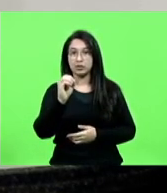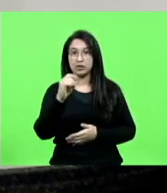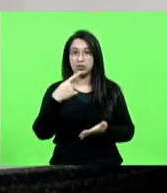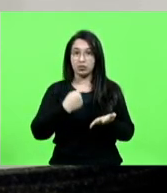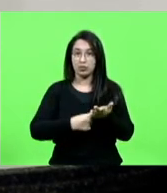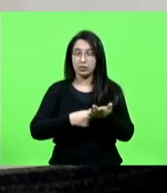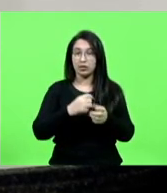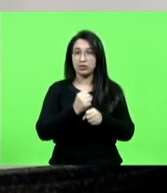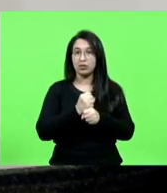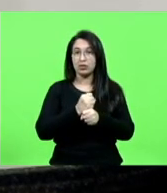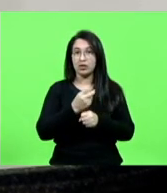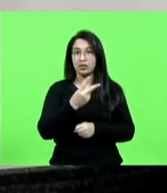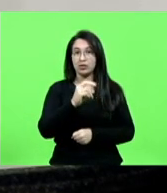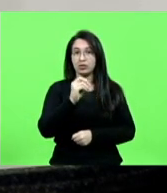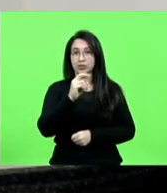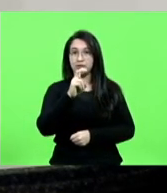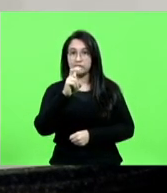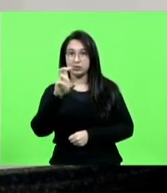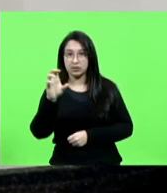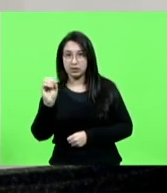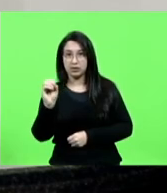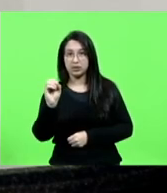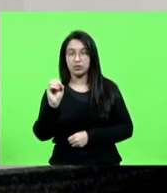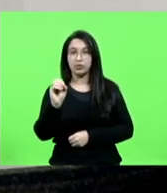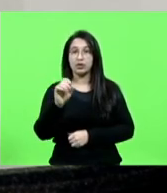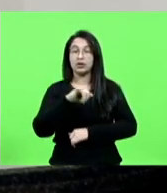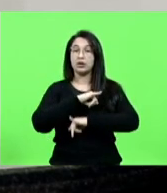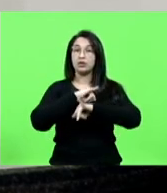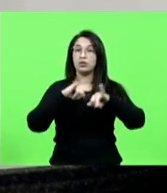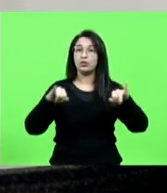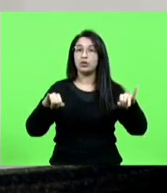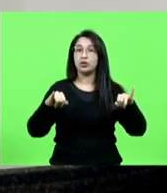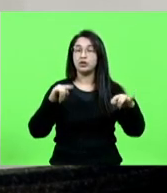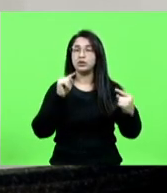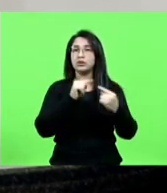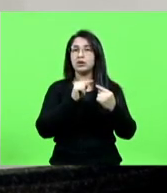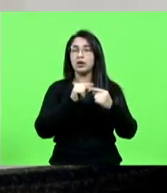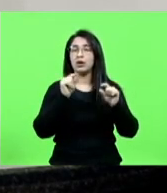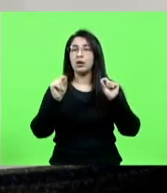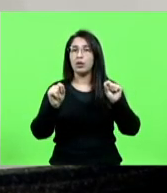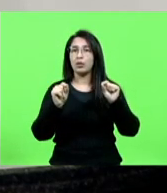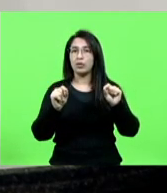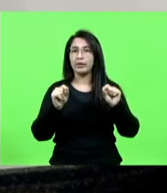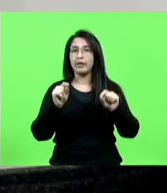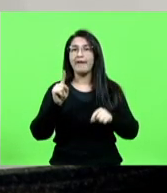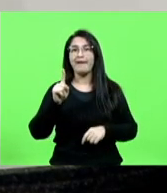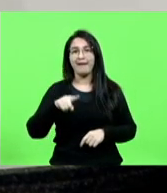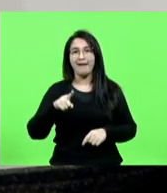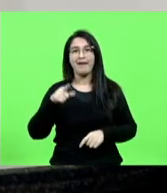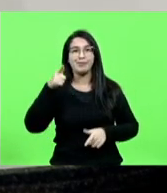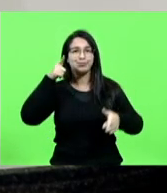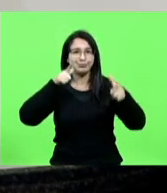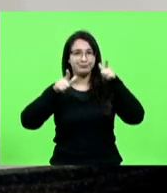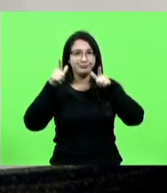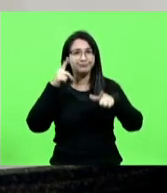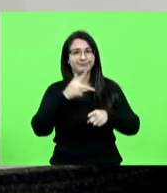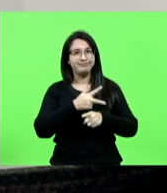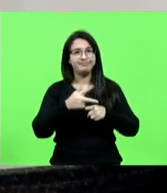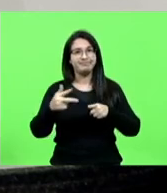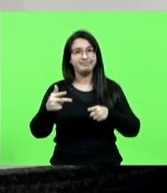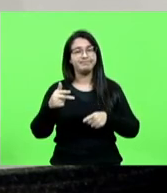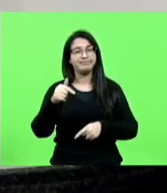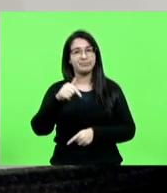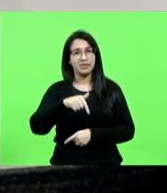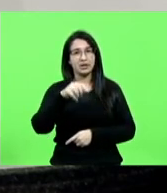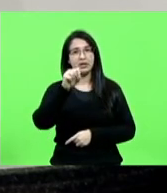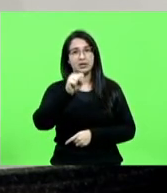2050 essa notícia representa gente uma grande vitória para o nosso sul